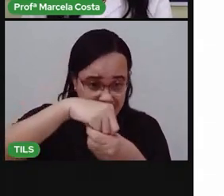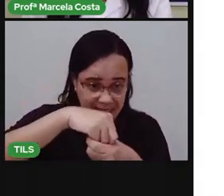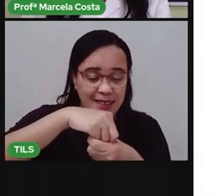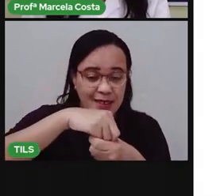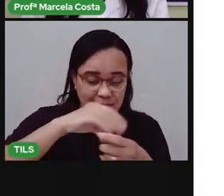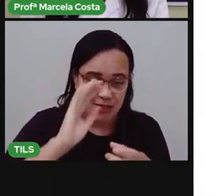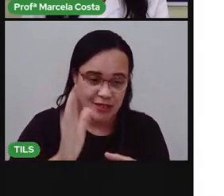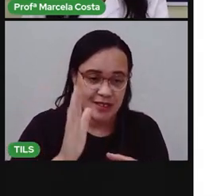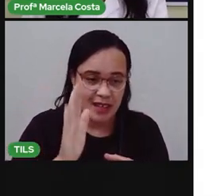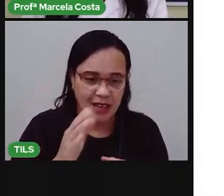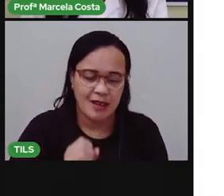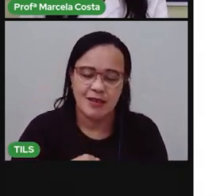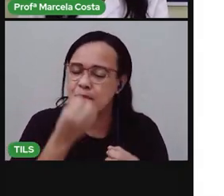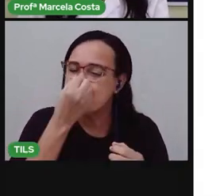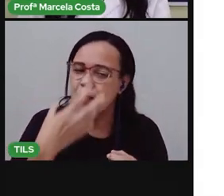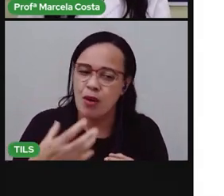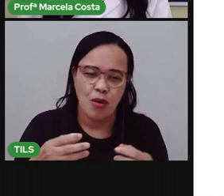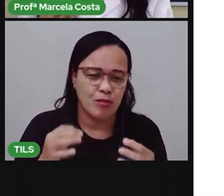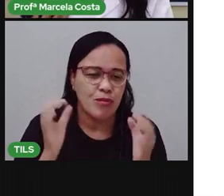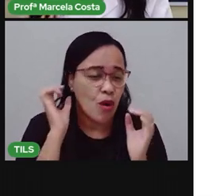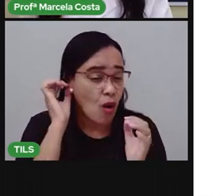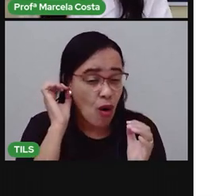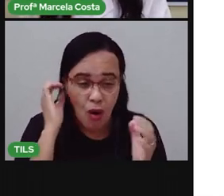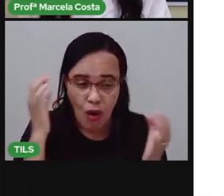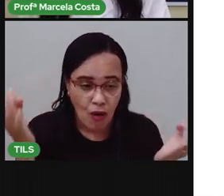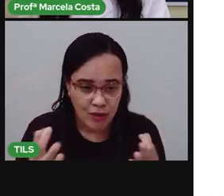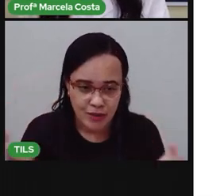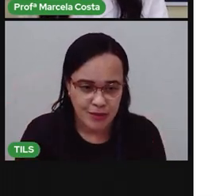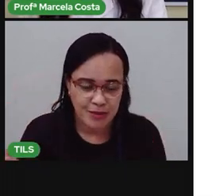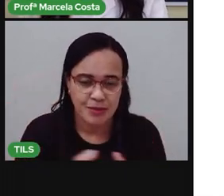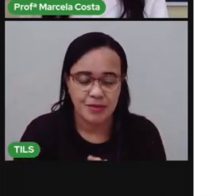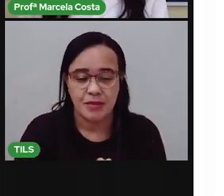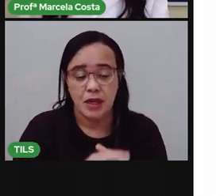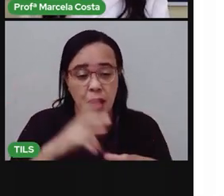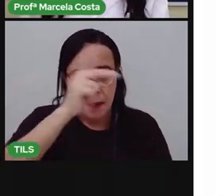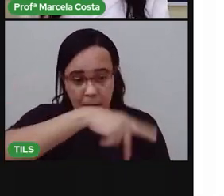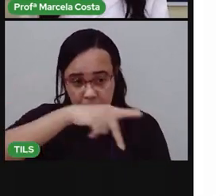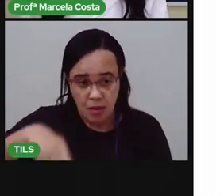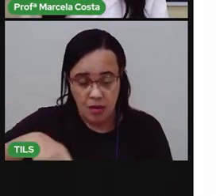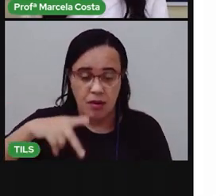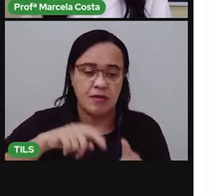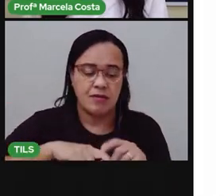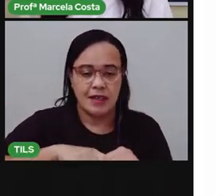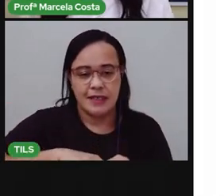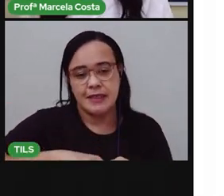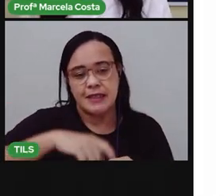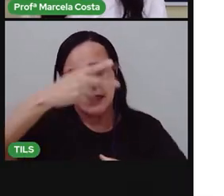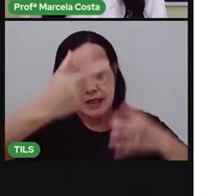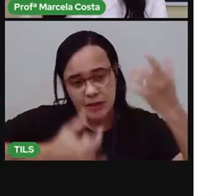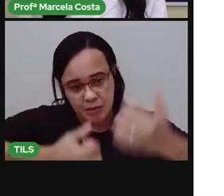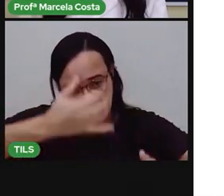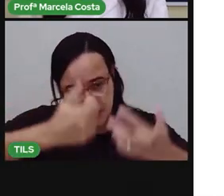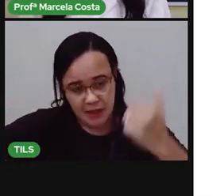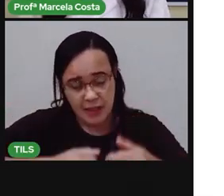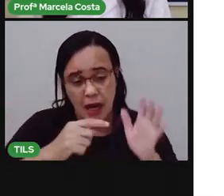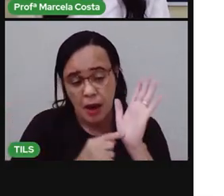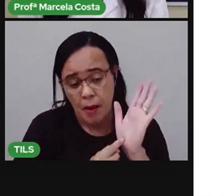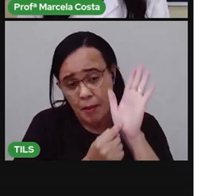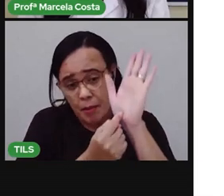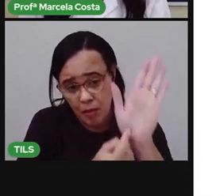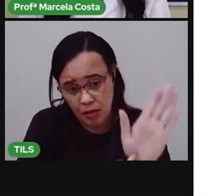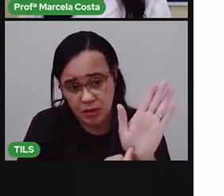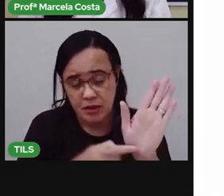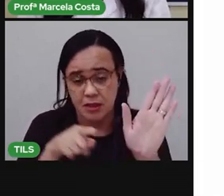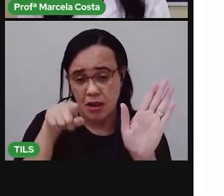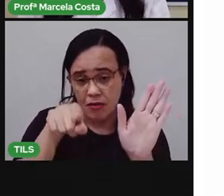Vai ser ótimo. Eu vou falar a letra. Vou mostrar aqui. E você vai procurar,